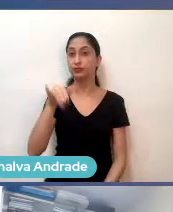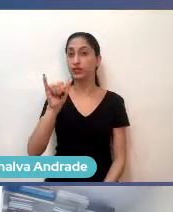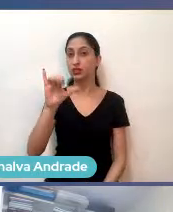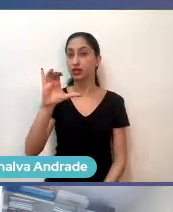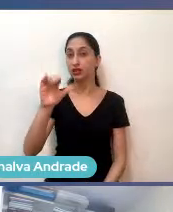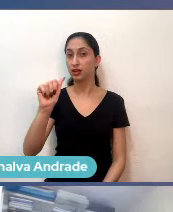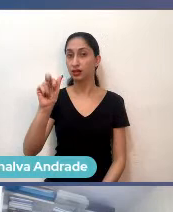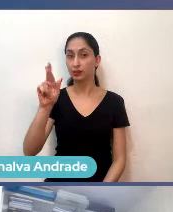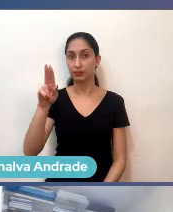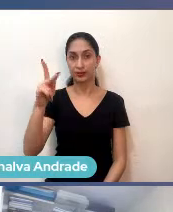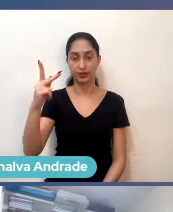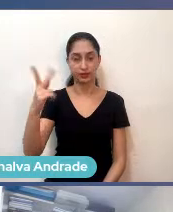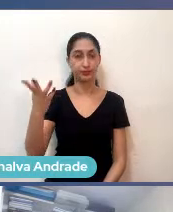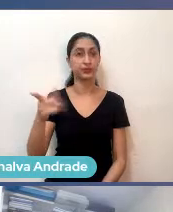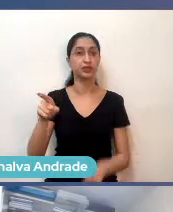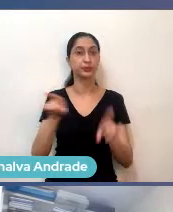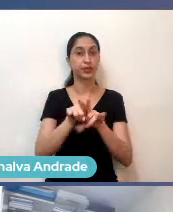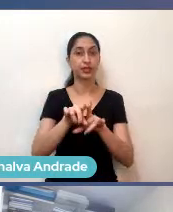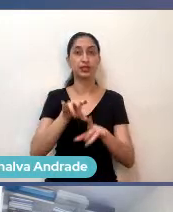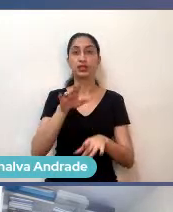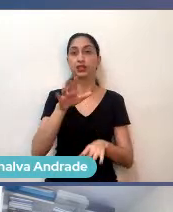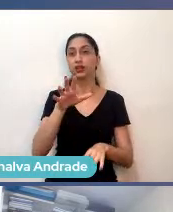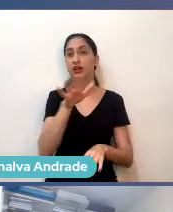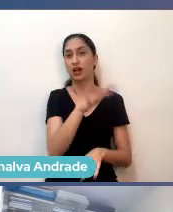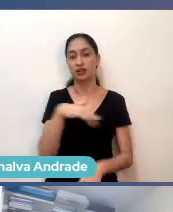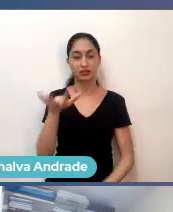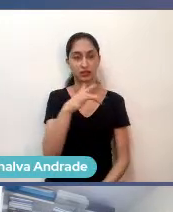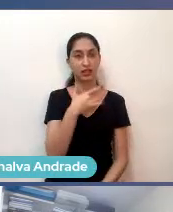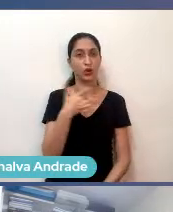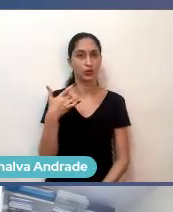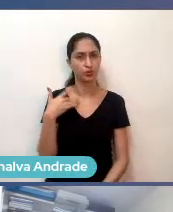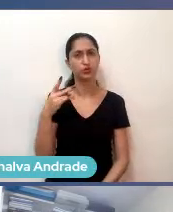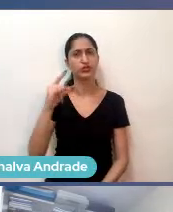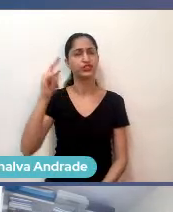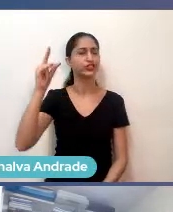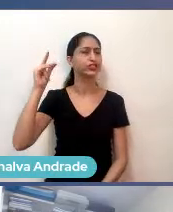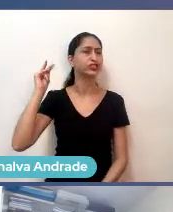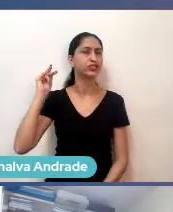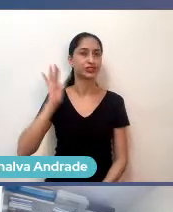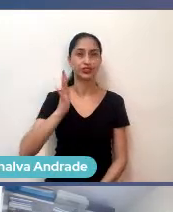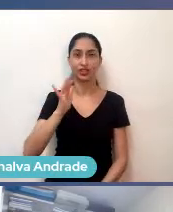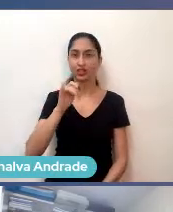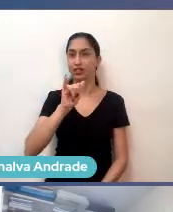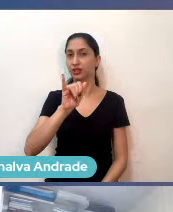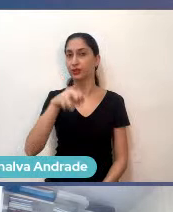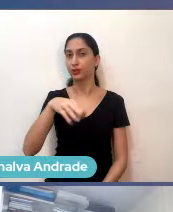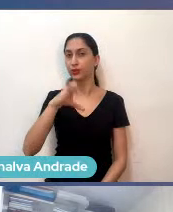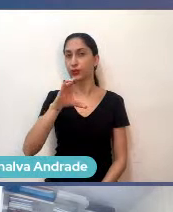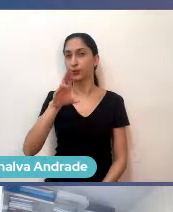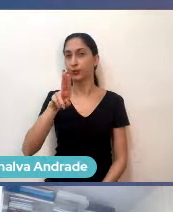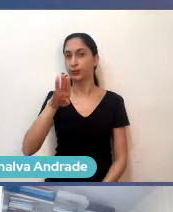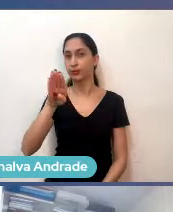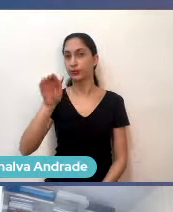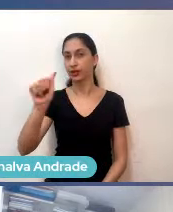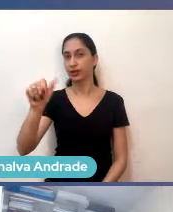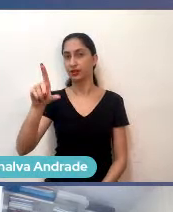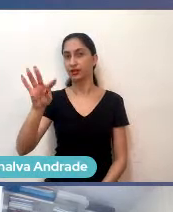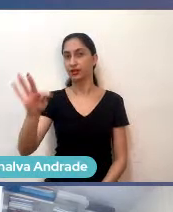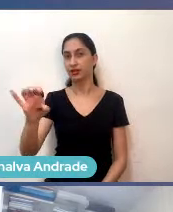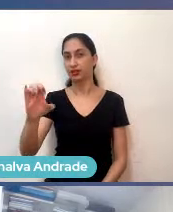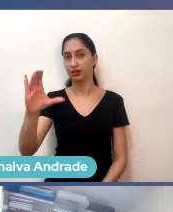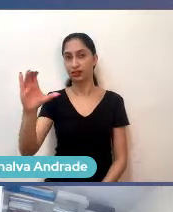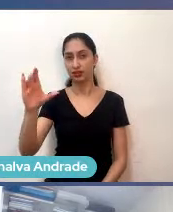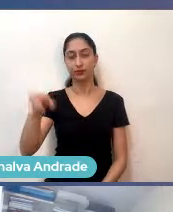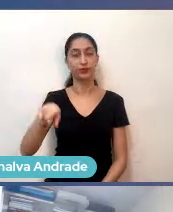Foz, na área de saúde, que já existe em Cubatec, também é uma das mais antigas em Cubatec e Tec, são as mais antigas, a